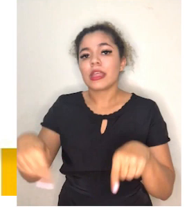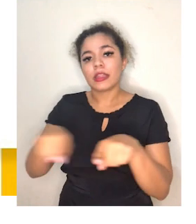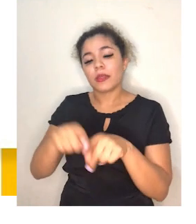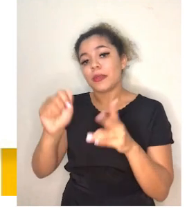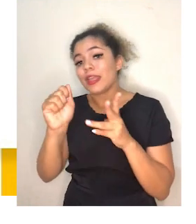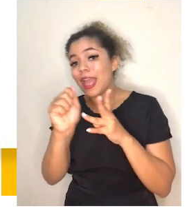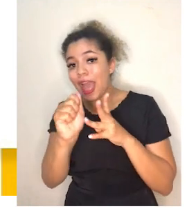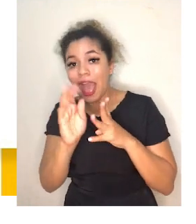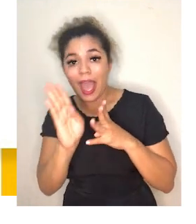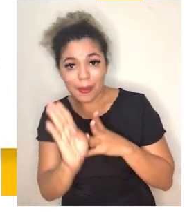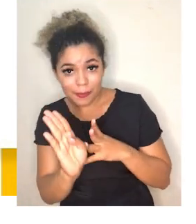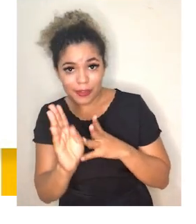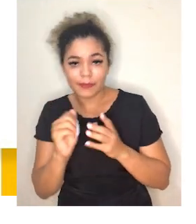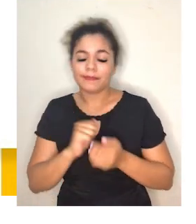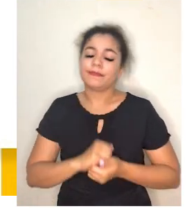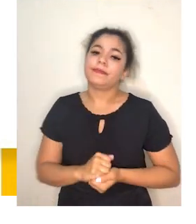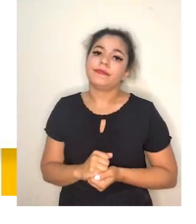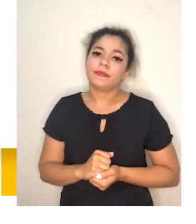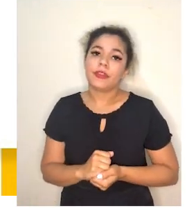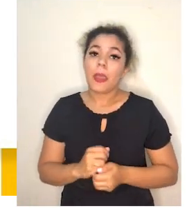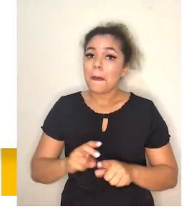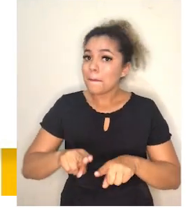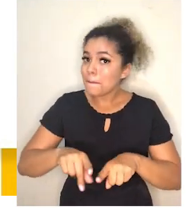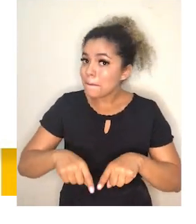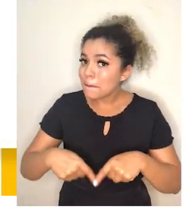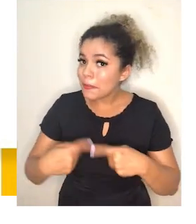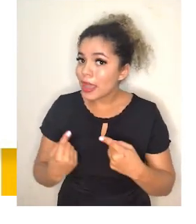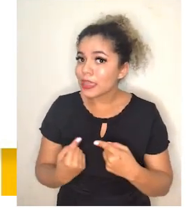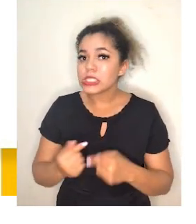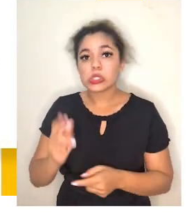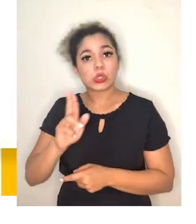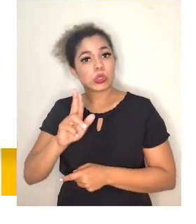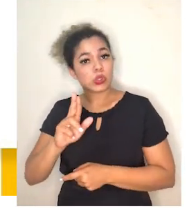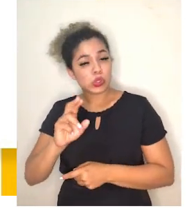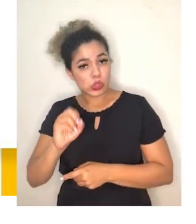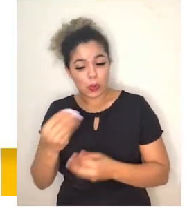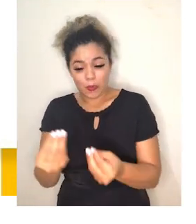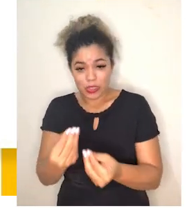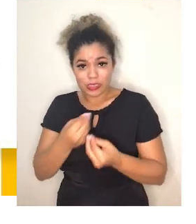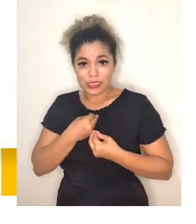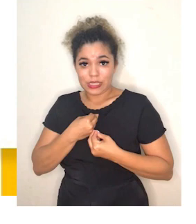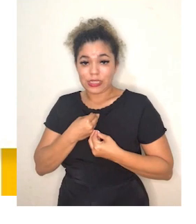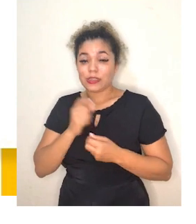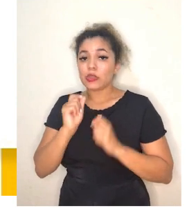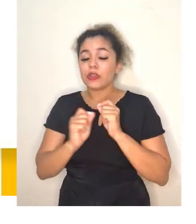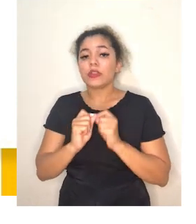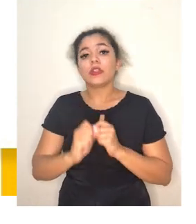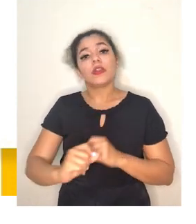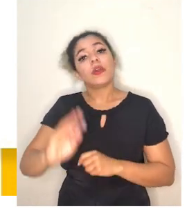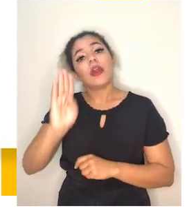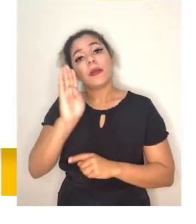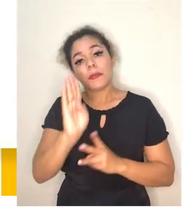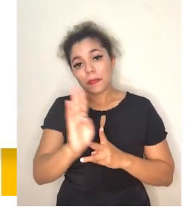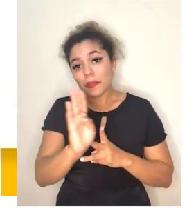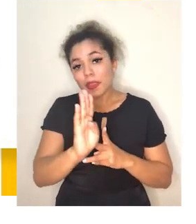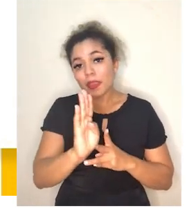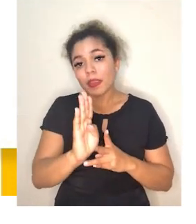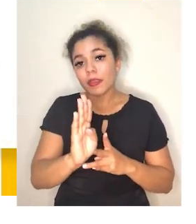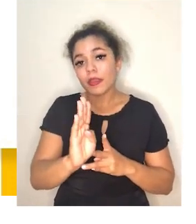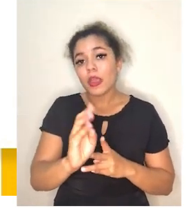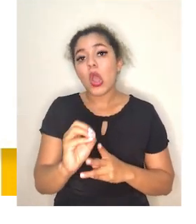pessoas do sangue AB. Porém, essas pessoas só podem receber doação de pessoas do tipo B B